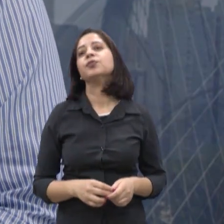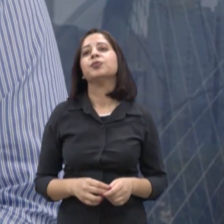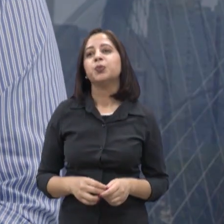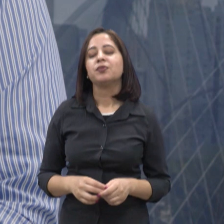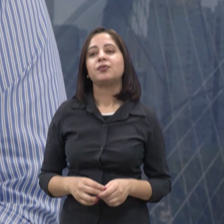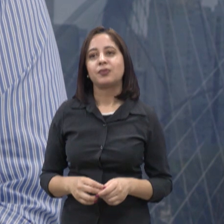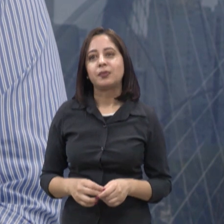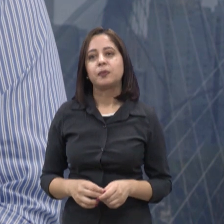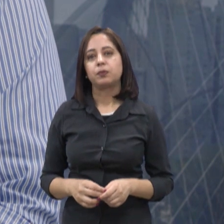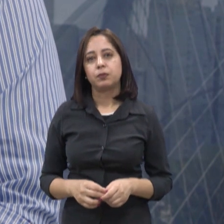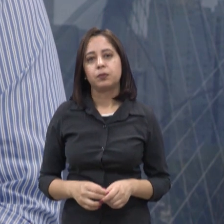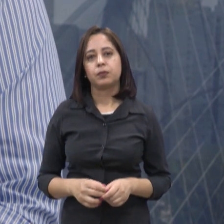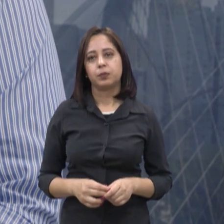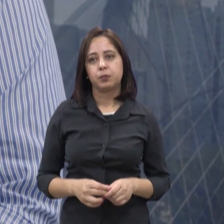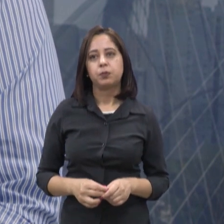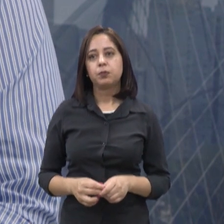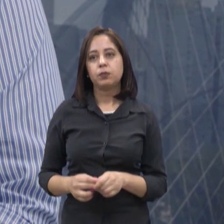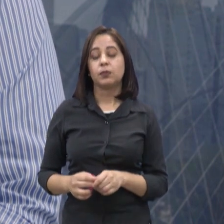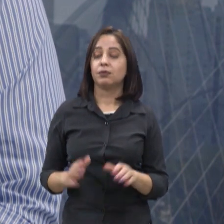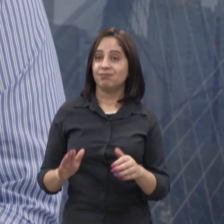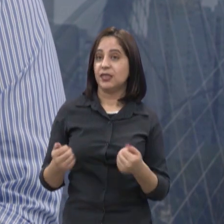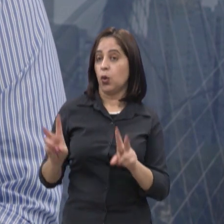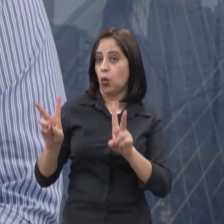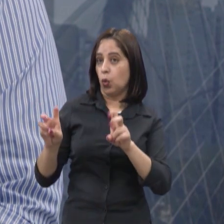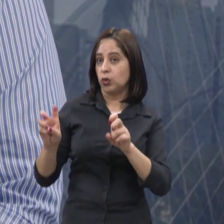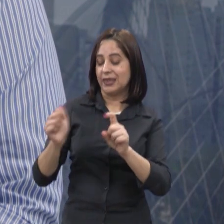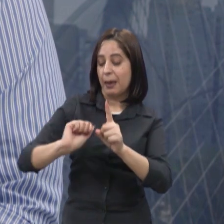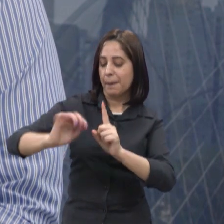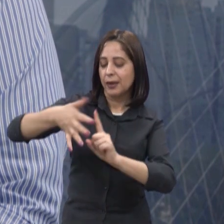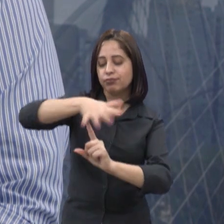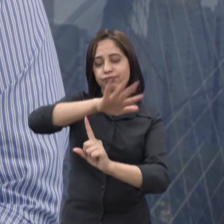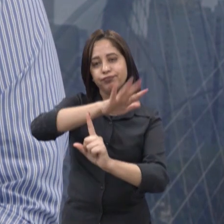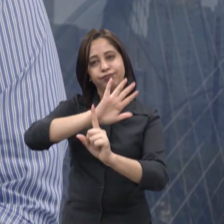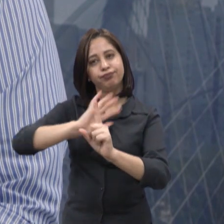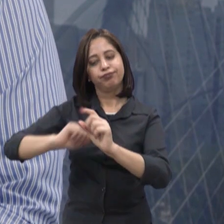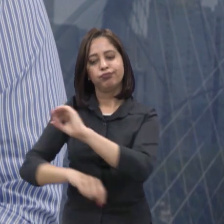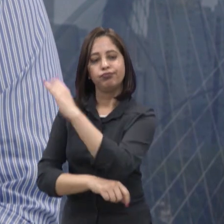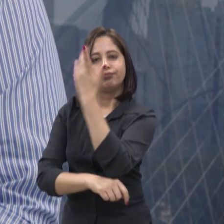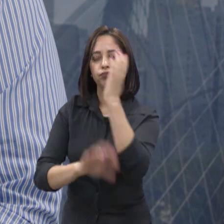impacto ambiental é muito importante, né?